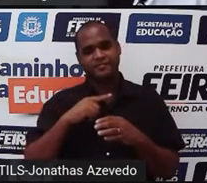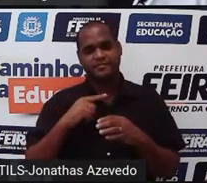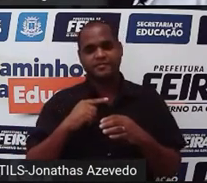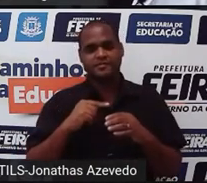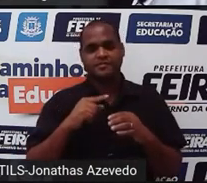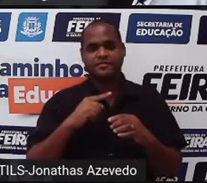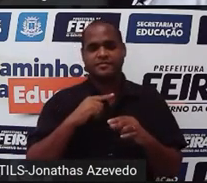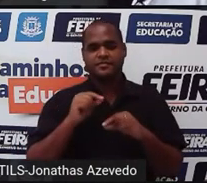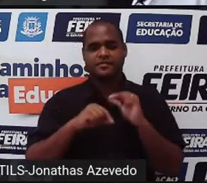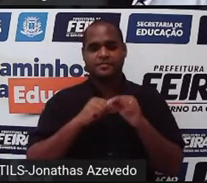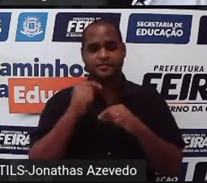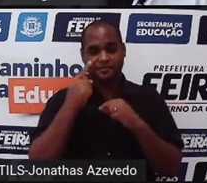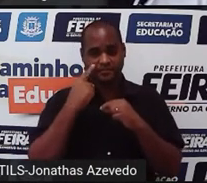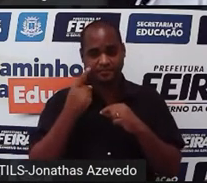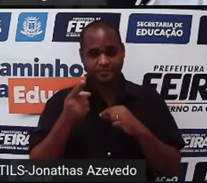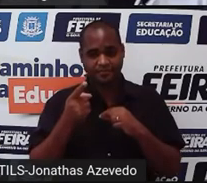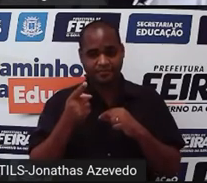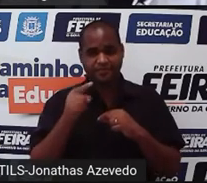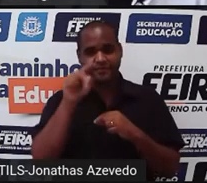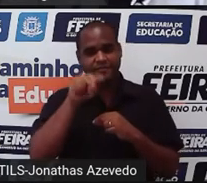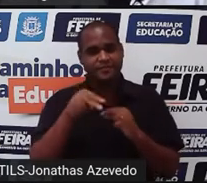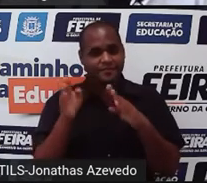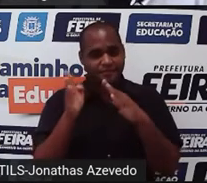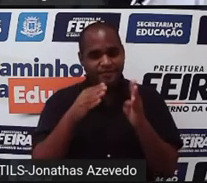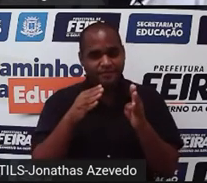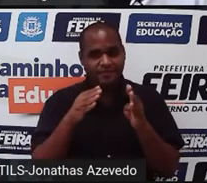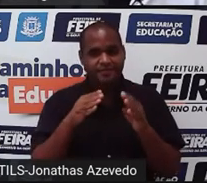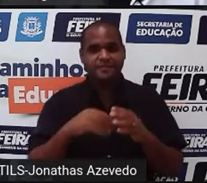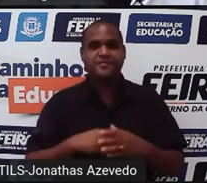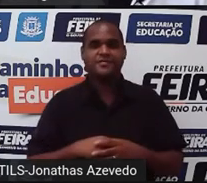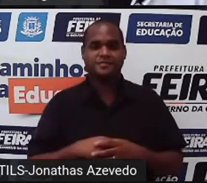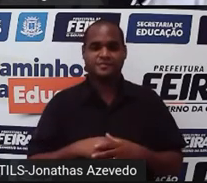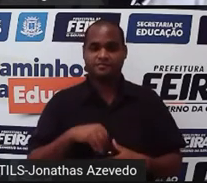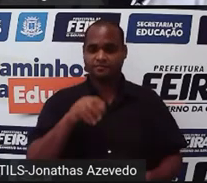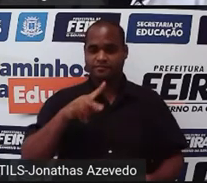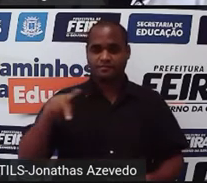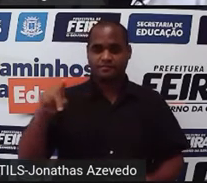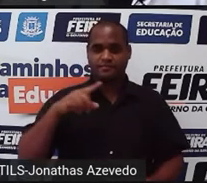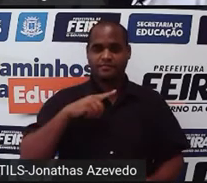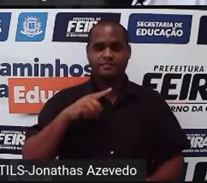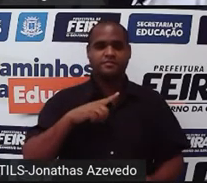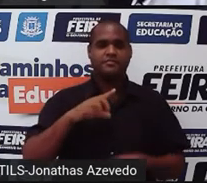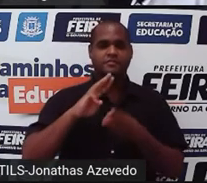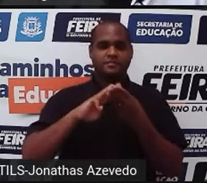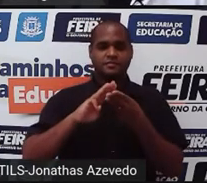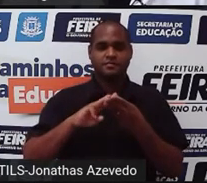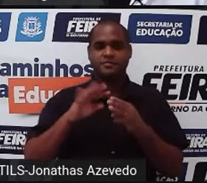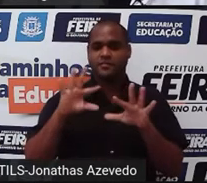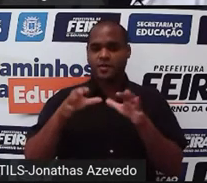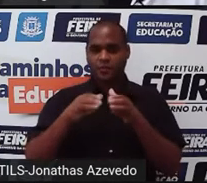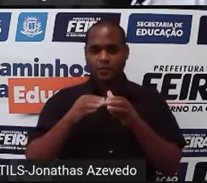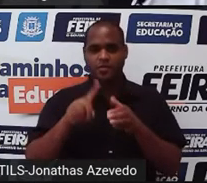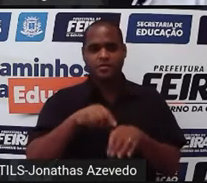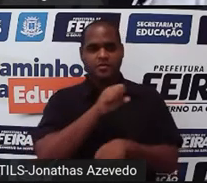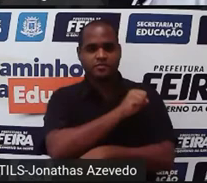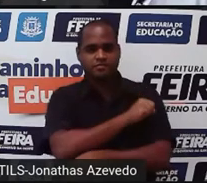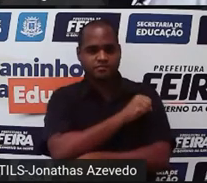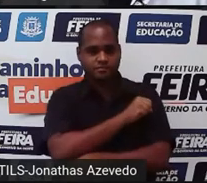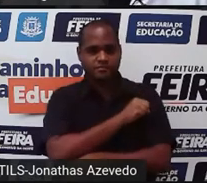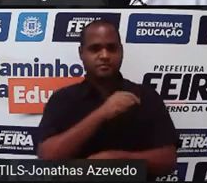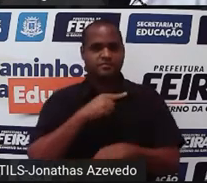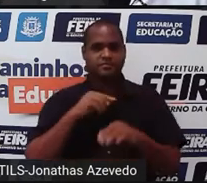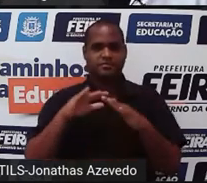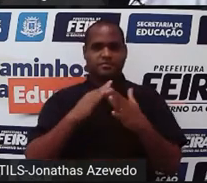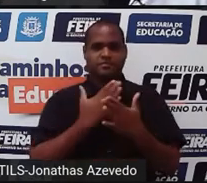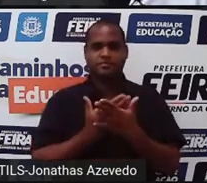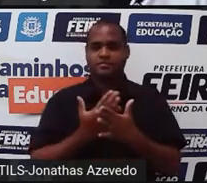Vamos voltar lá no problema e vamos ler. Olha só. A professora de matemática da turma de oitavo ano